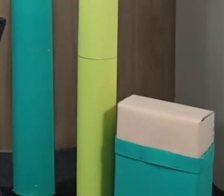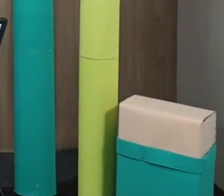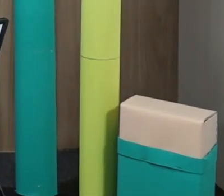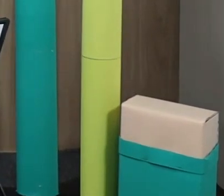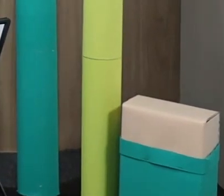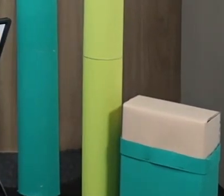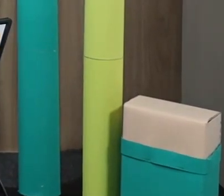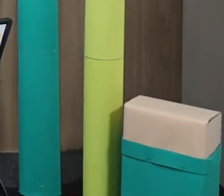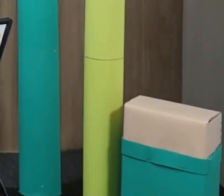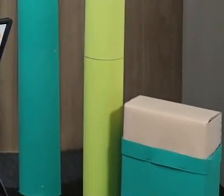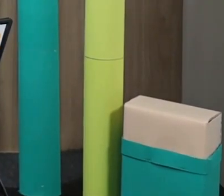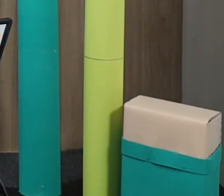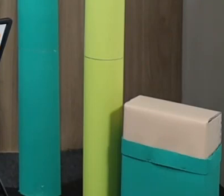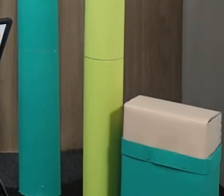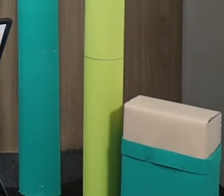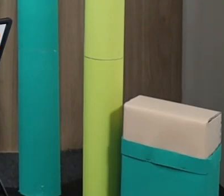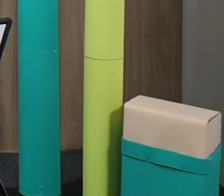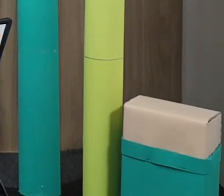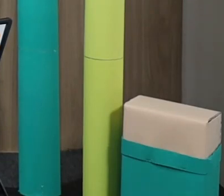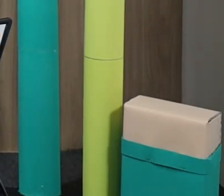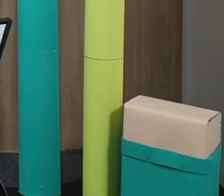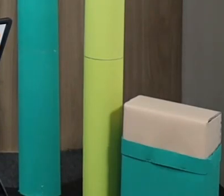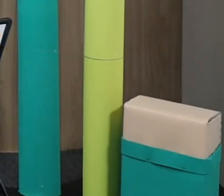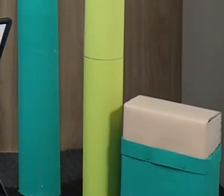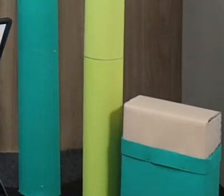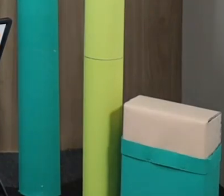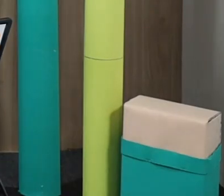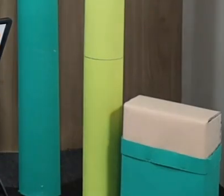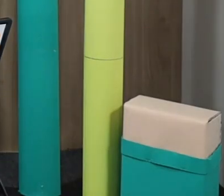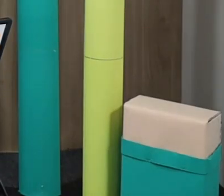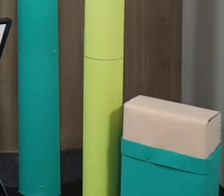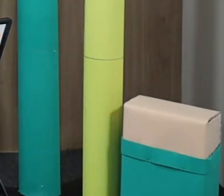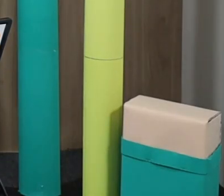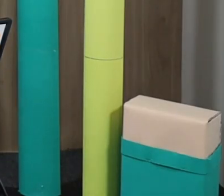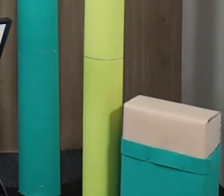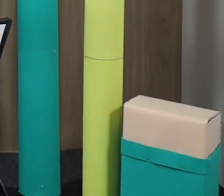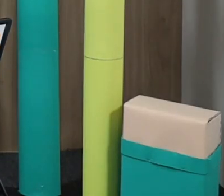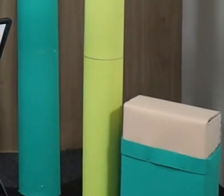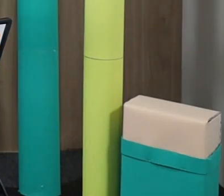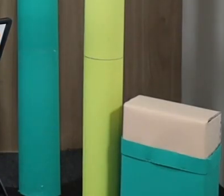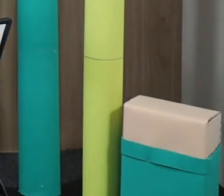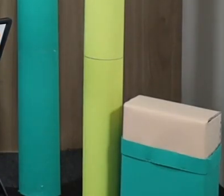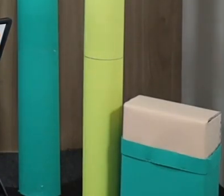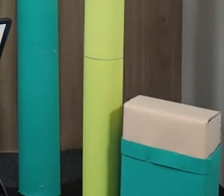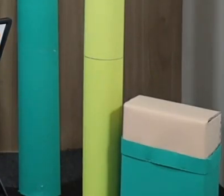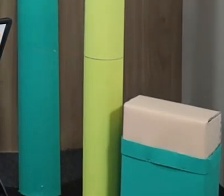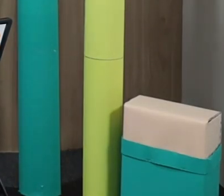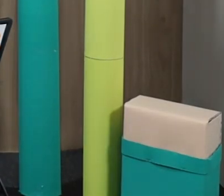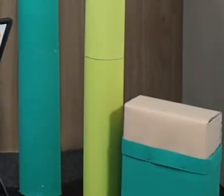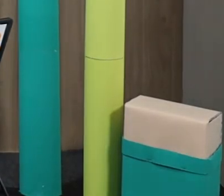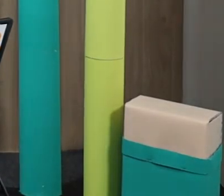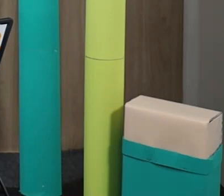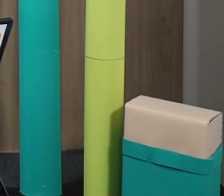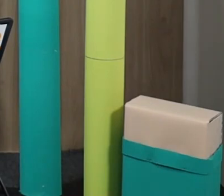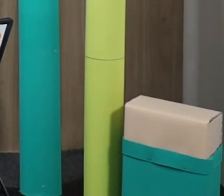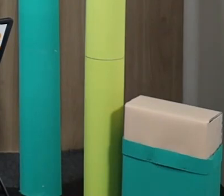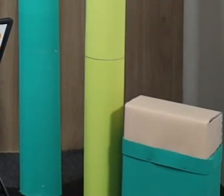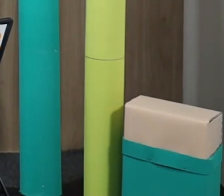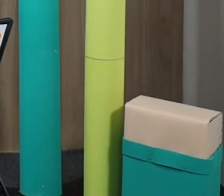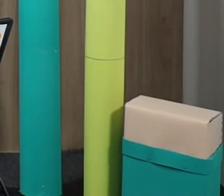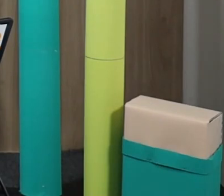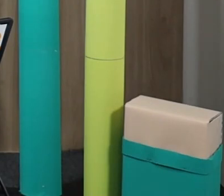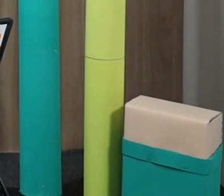arrependeu. E assim é a cantiga de roda. Toda coreografada e toda